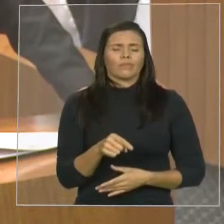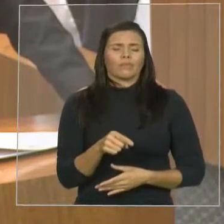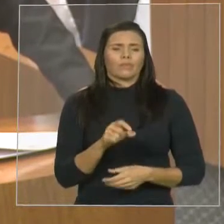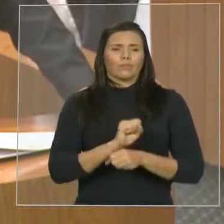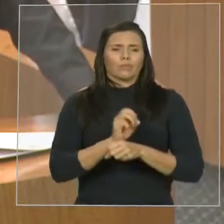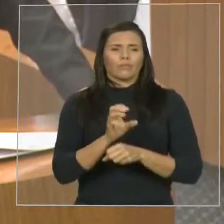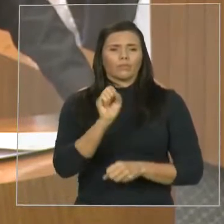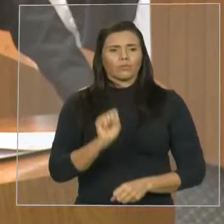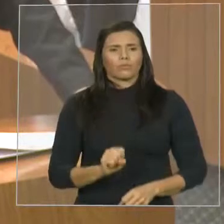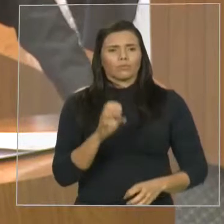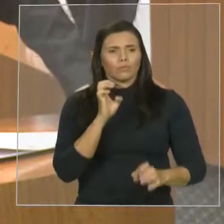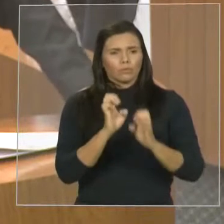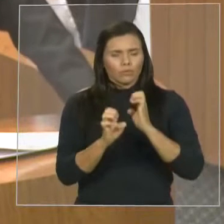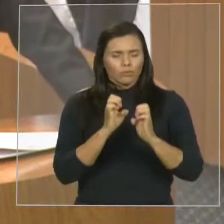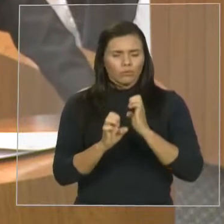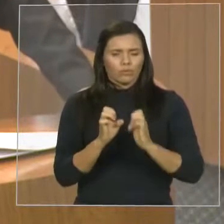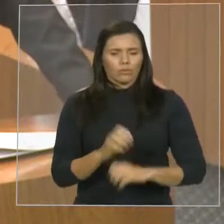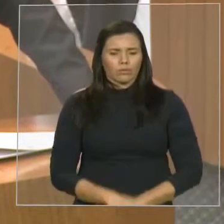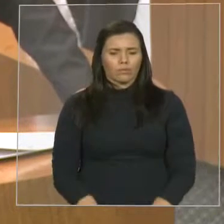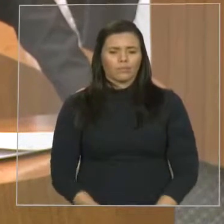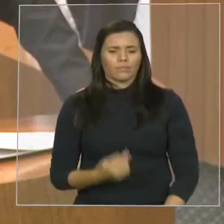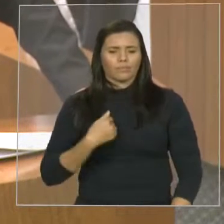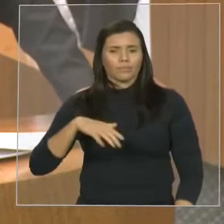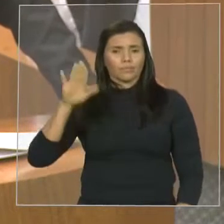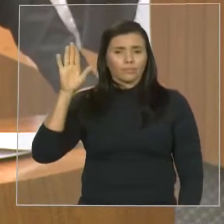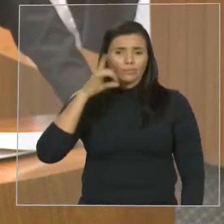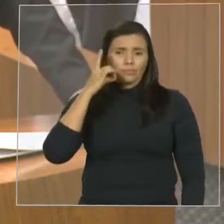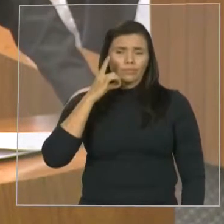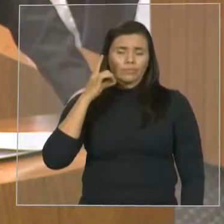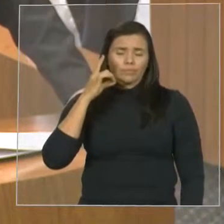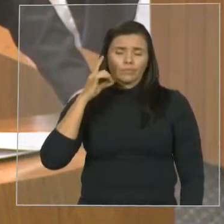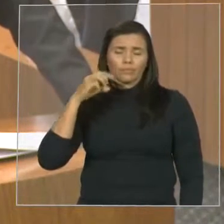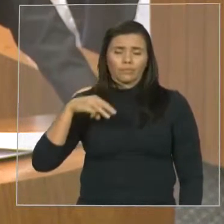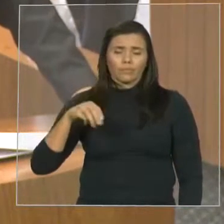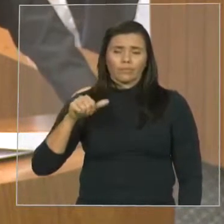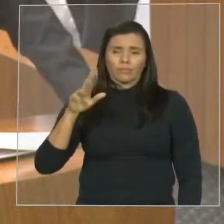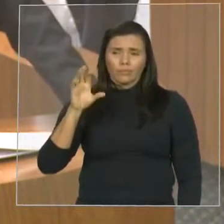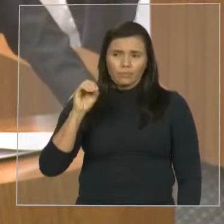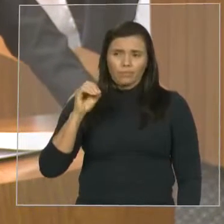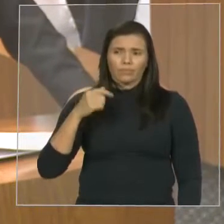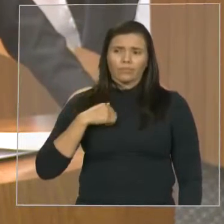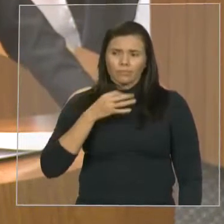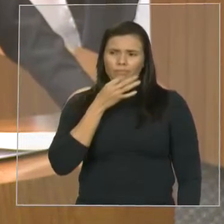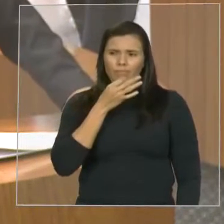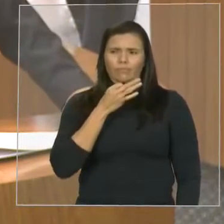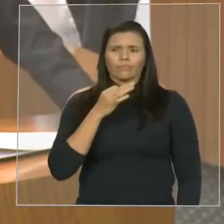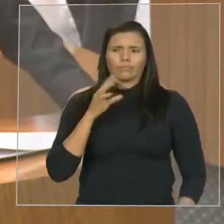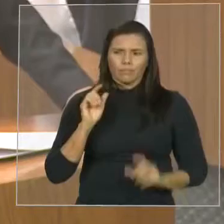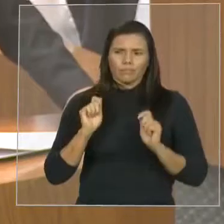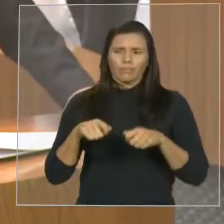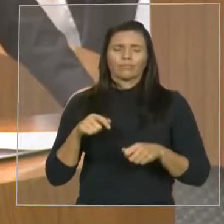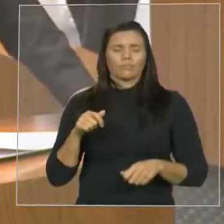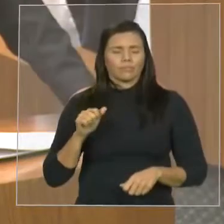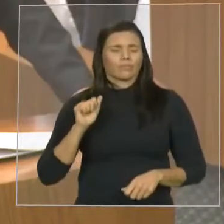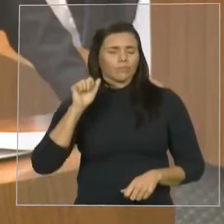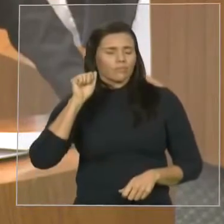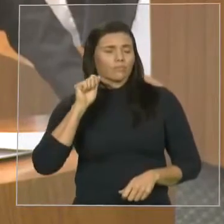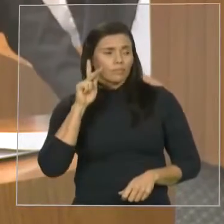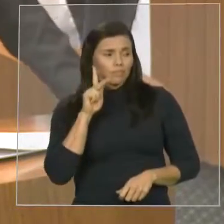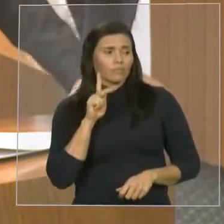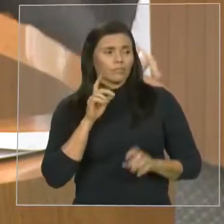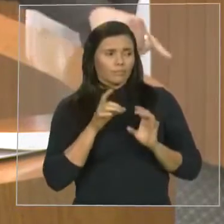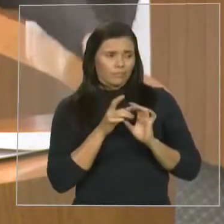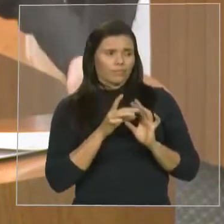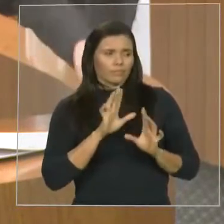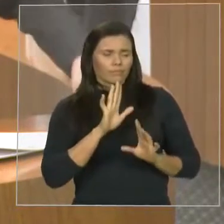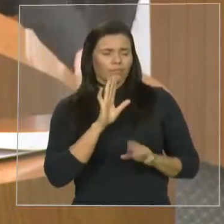Nós temos... Deputado Marco Aurelio, depois de uma parte bem rápida. Concedo já já, deputada. No município de Estreito, quatro cursos serão